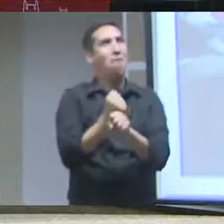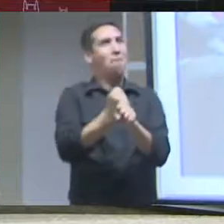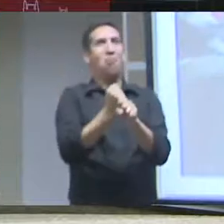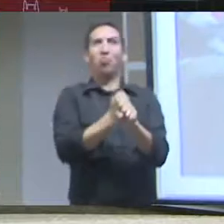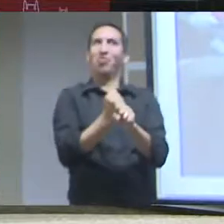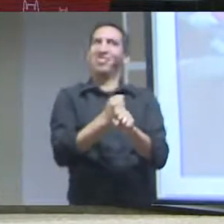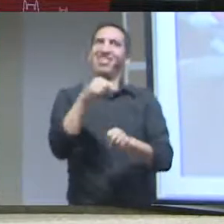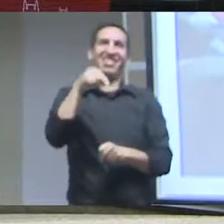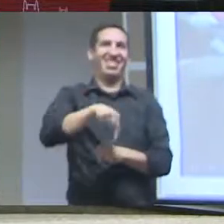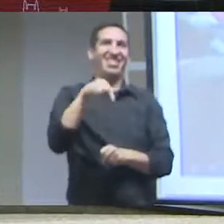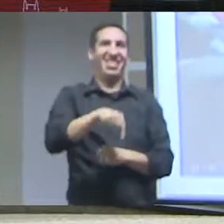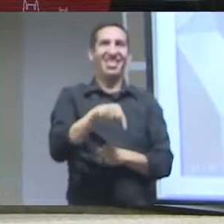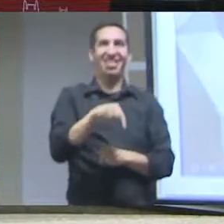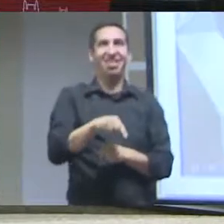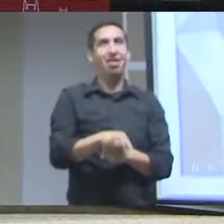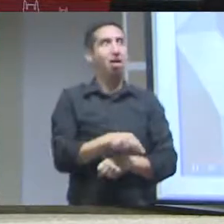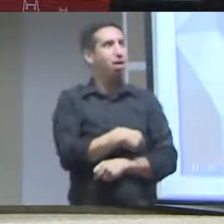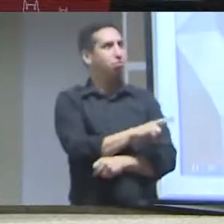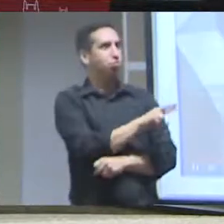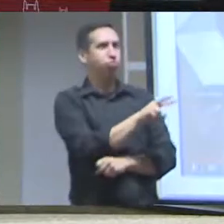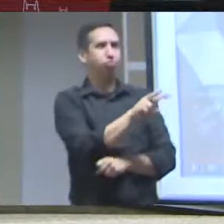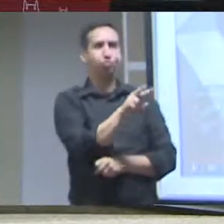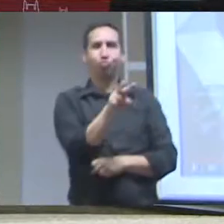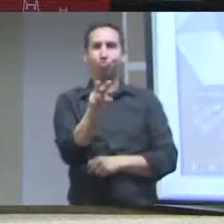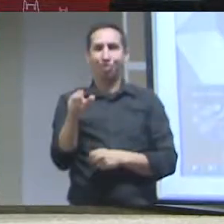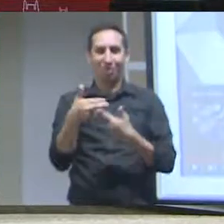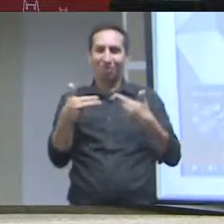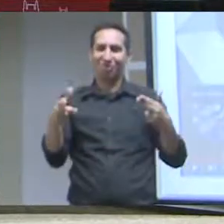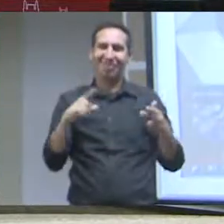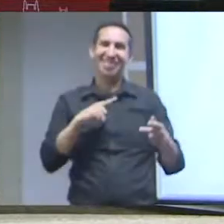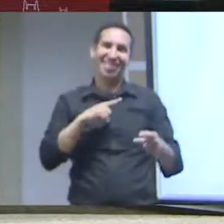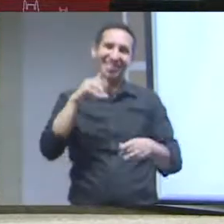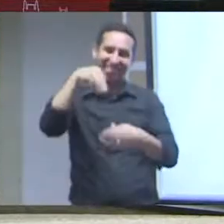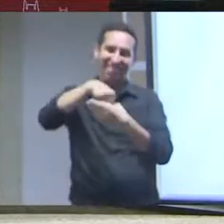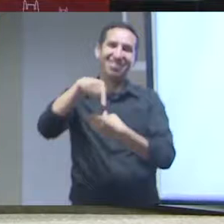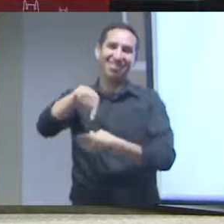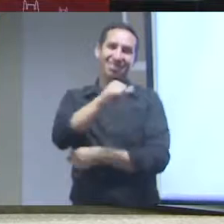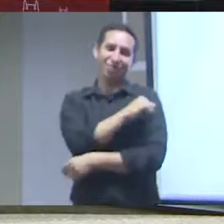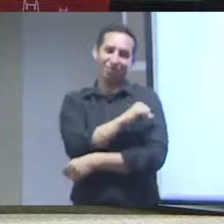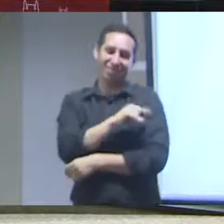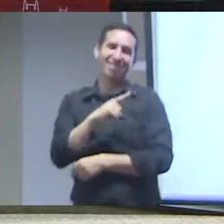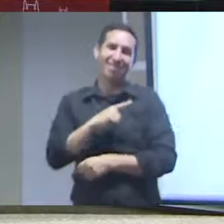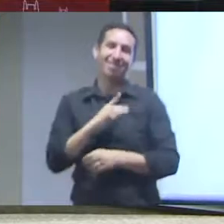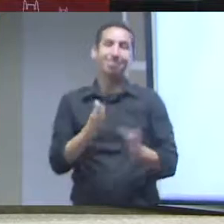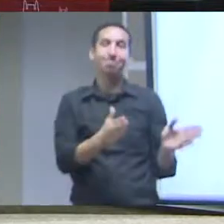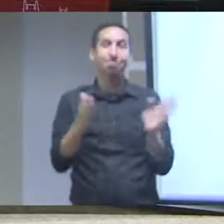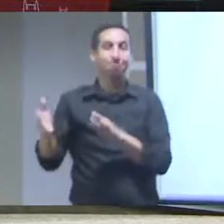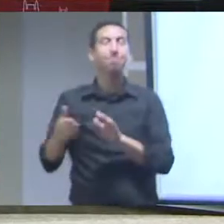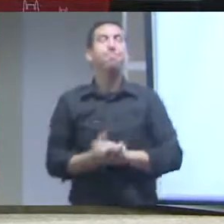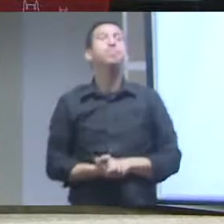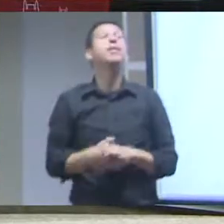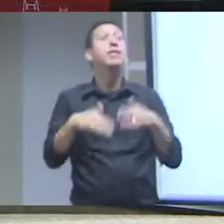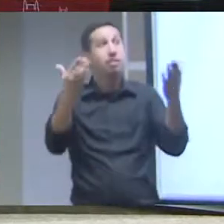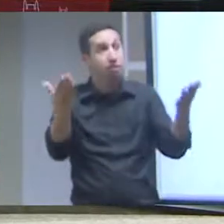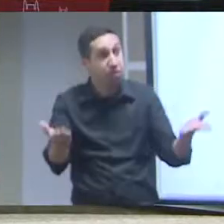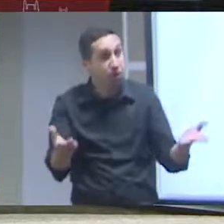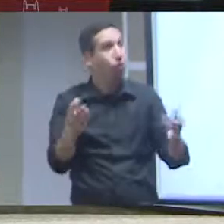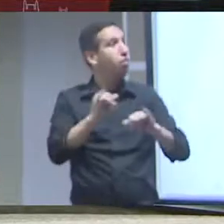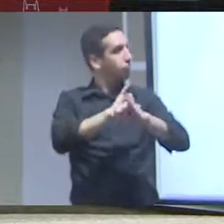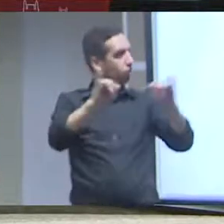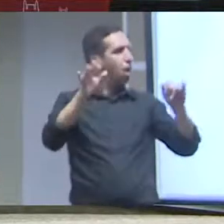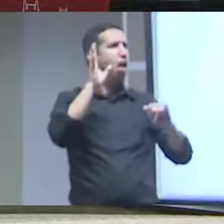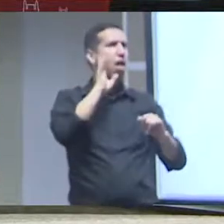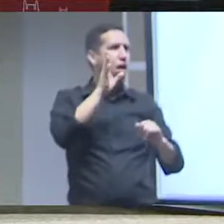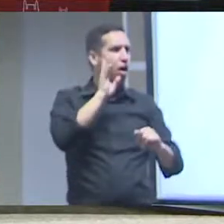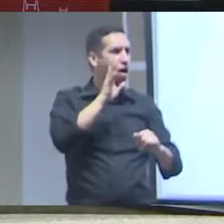agora acessíveis virtualmente, a parte daqui do Brasil. Então, é muita coisa, dá para passar anos aqui. Eu tive outro dia, a potência está em um